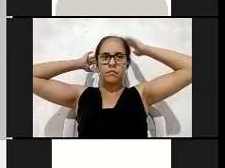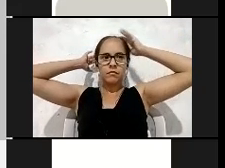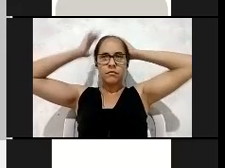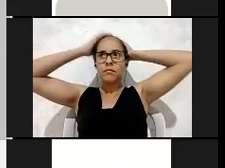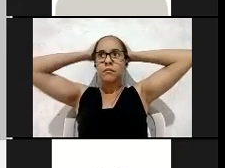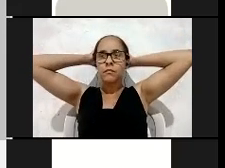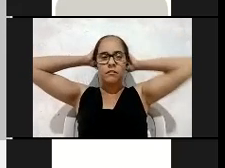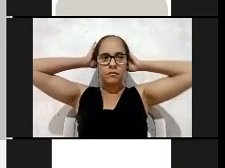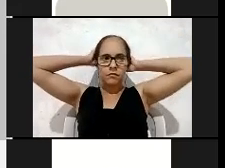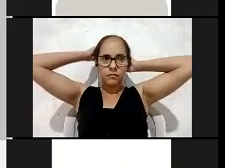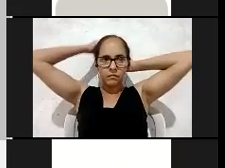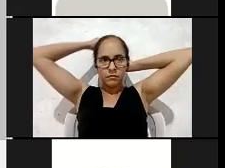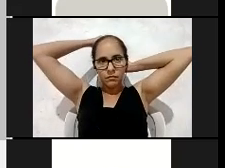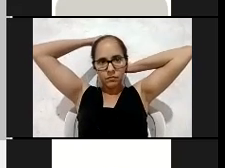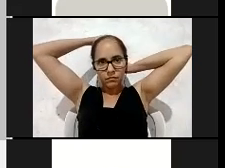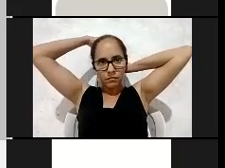Observem.